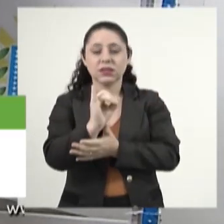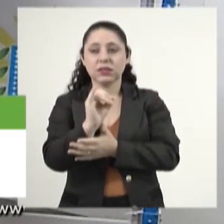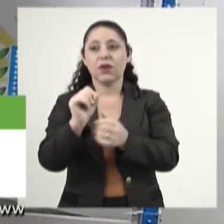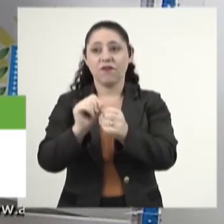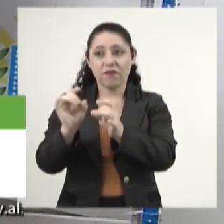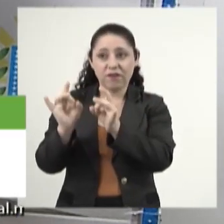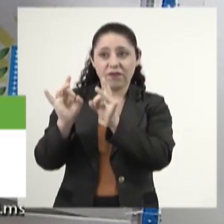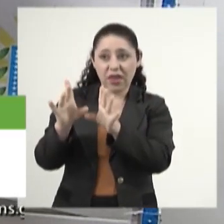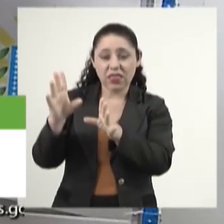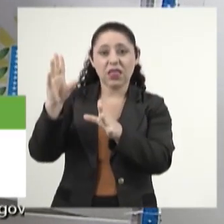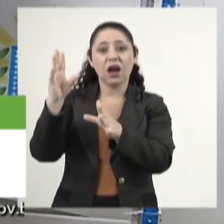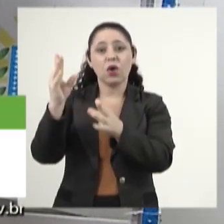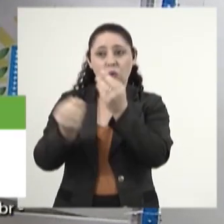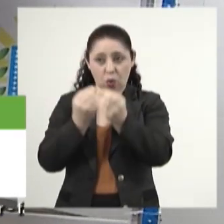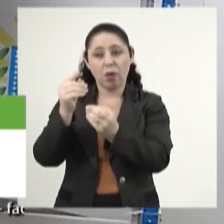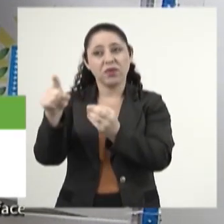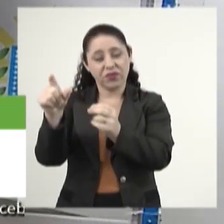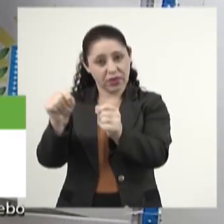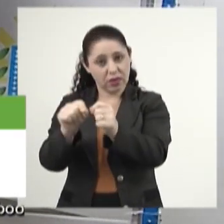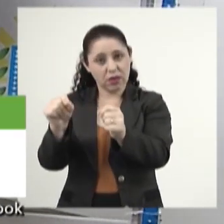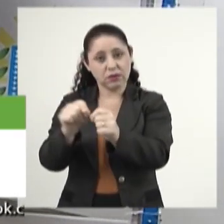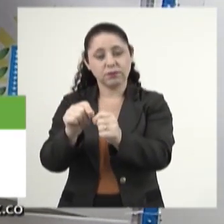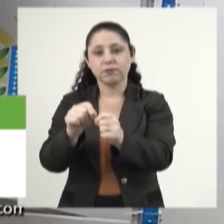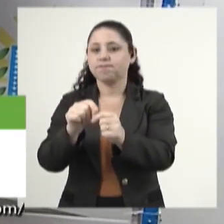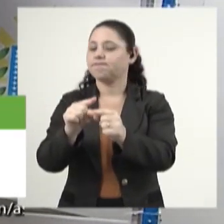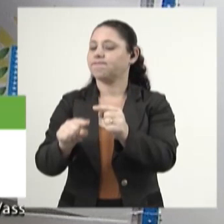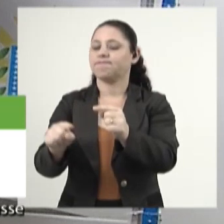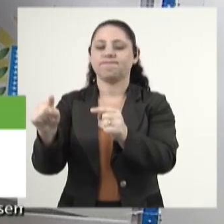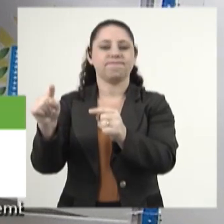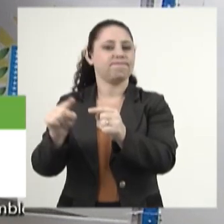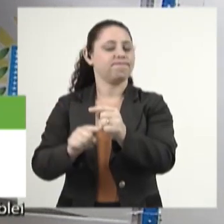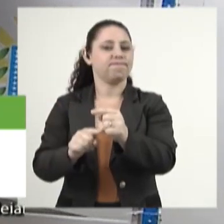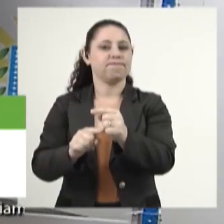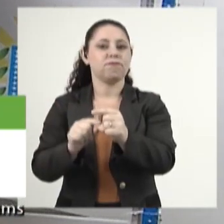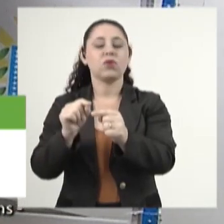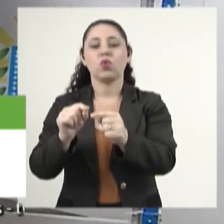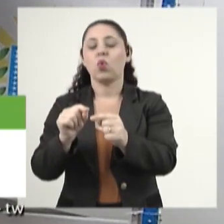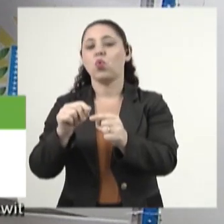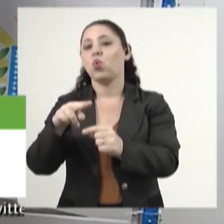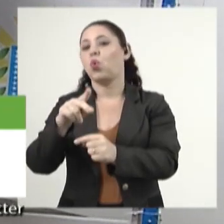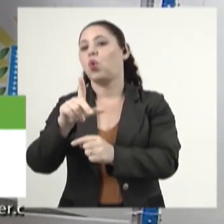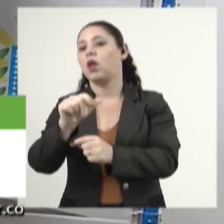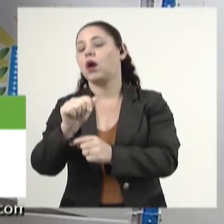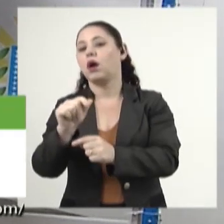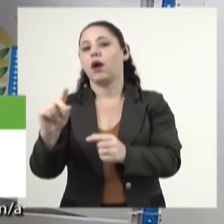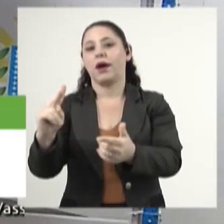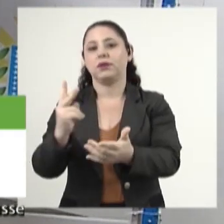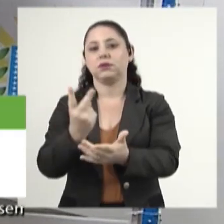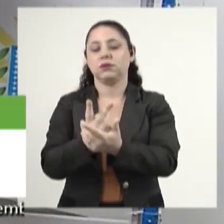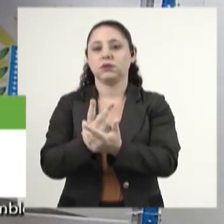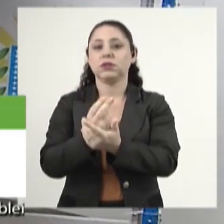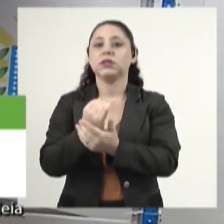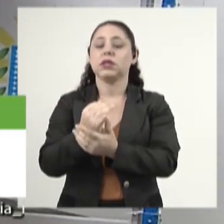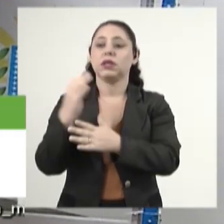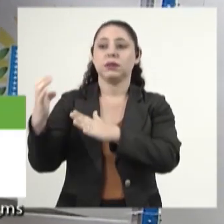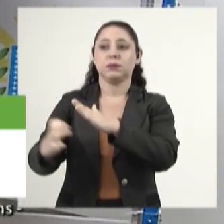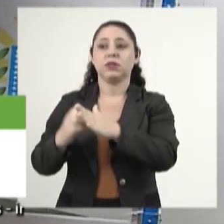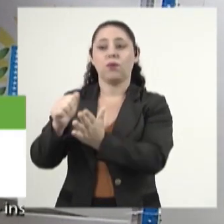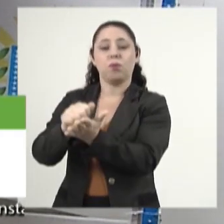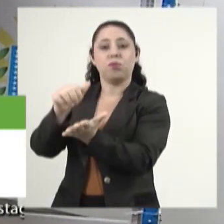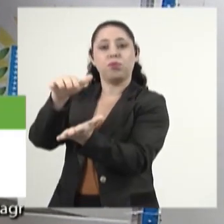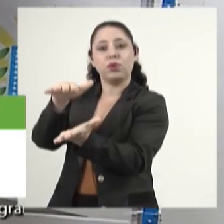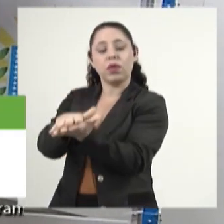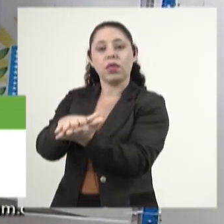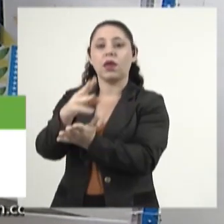efetuada dessa maneira aqui, a venda, inicialmente, vai ser considerada nula e, considerada nula, a empresa vai ser